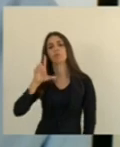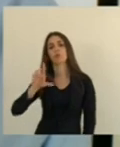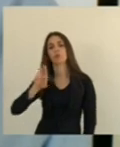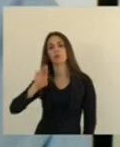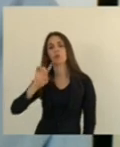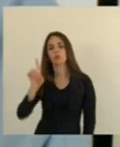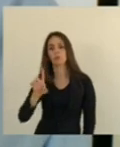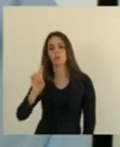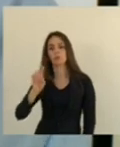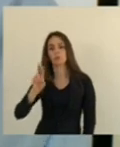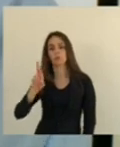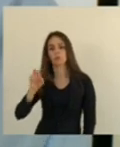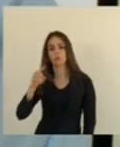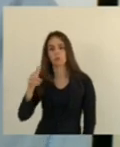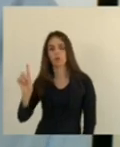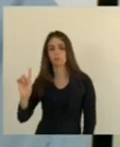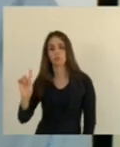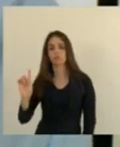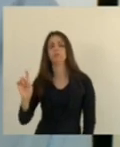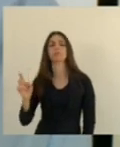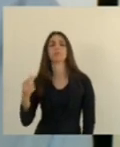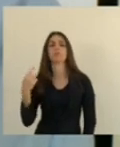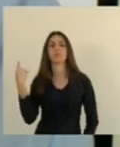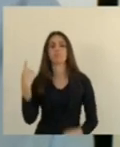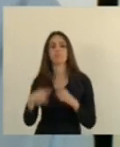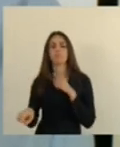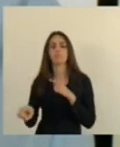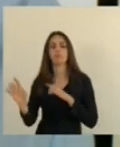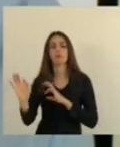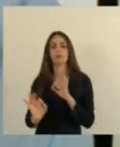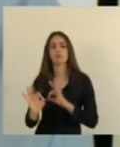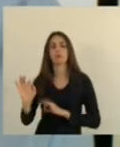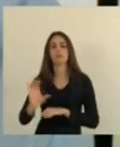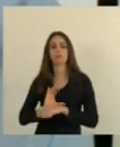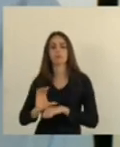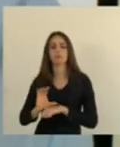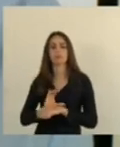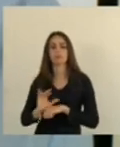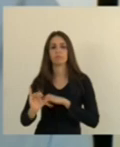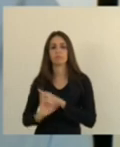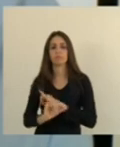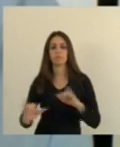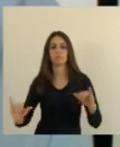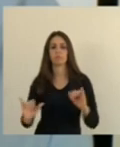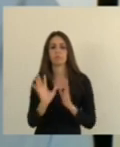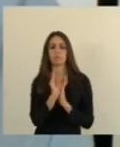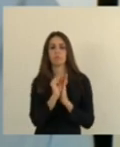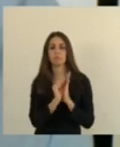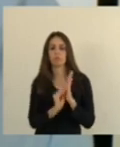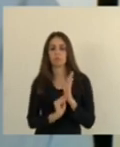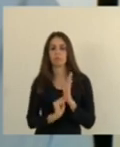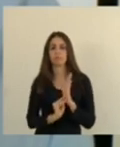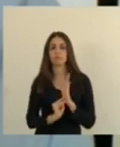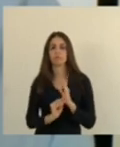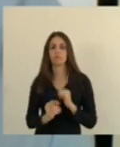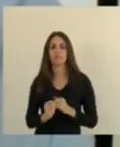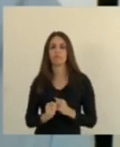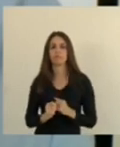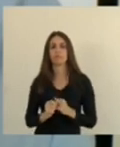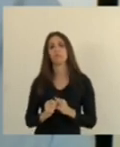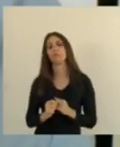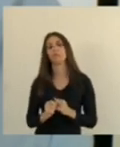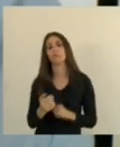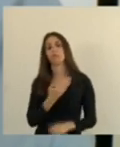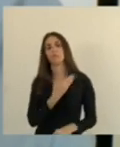objetivo proibir que cursos preparatórios divulguem e vicule conteúdo programático de concurso de órgão e o poder público